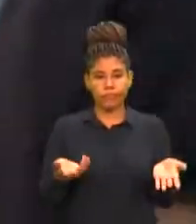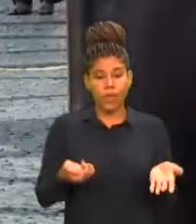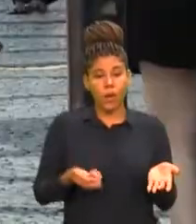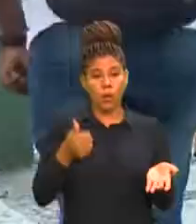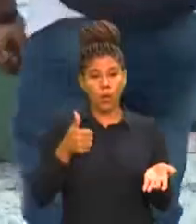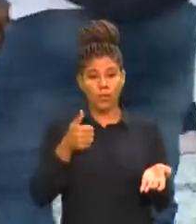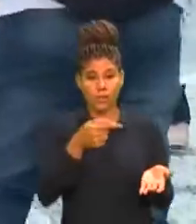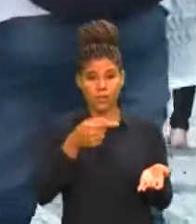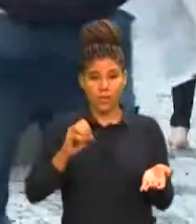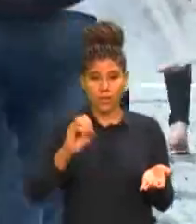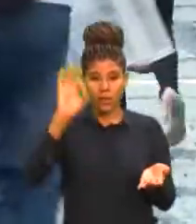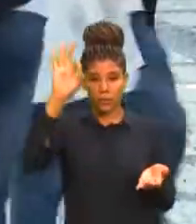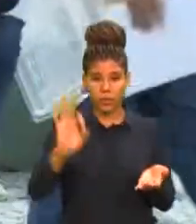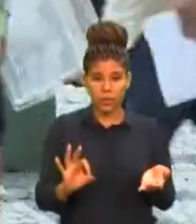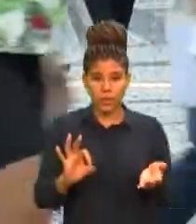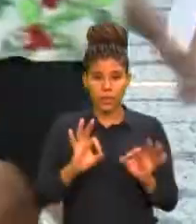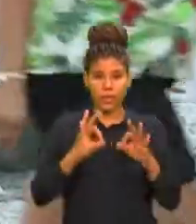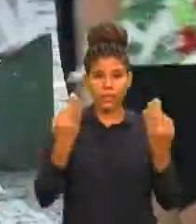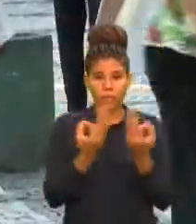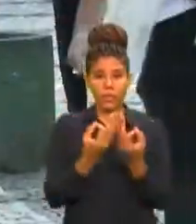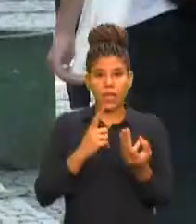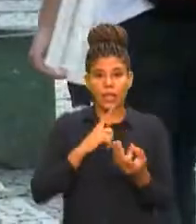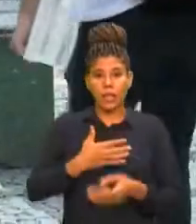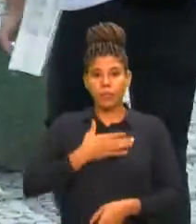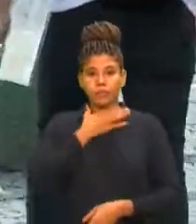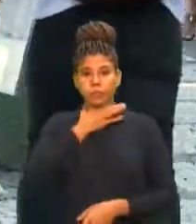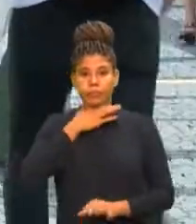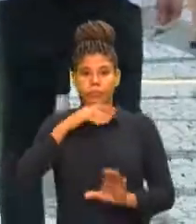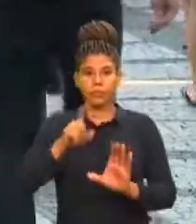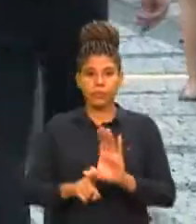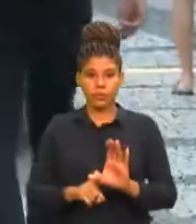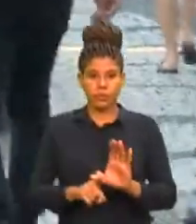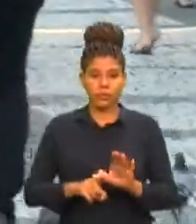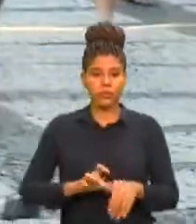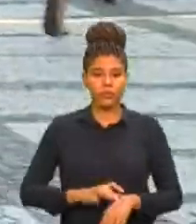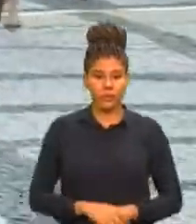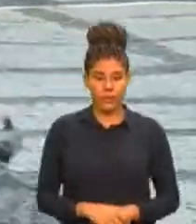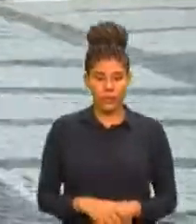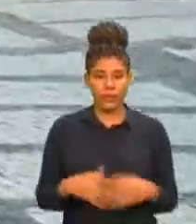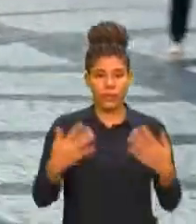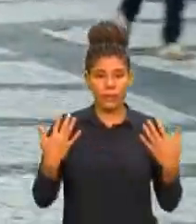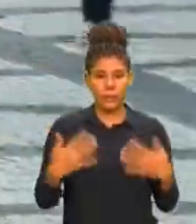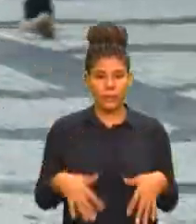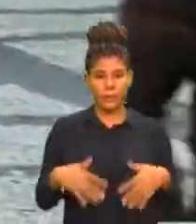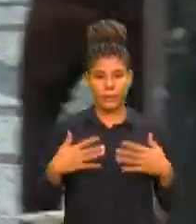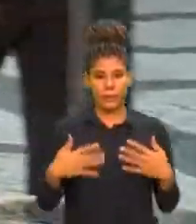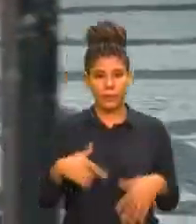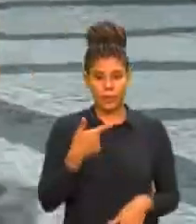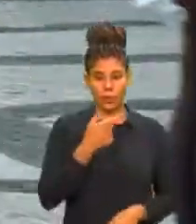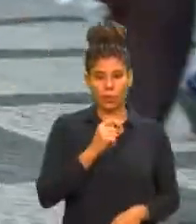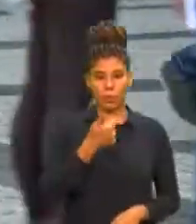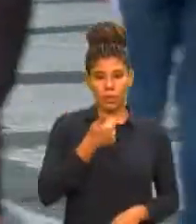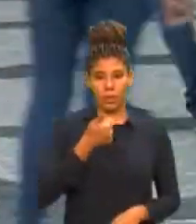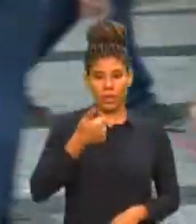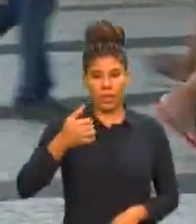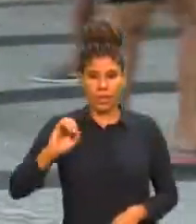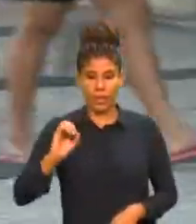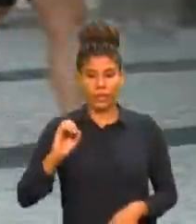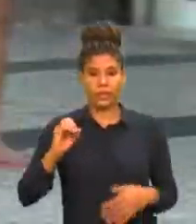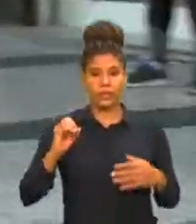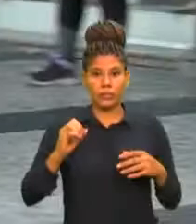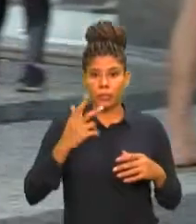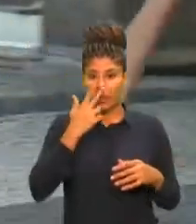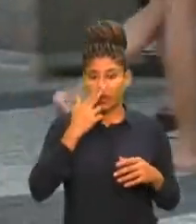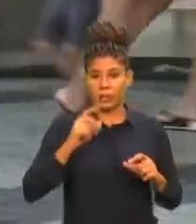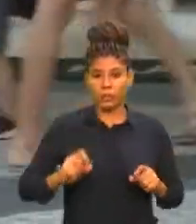das famílias estão endividadas. Maior índice desde que a pesquisa foi criada em 2010. A inadimplência teve um